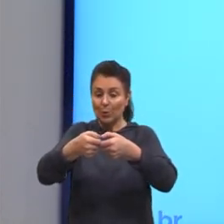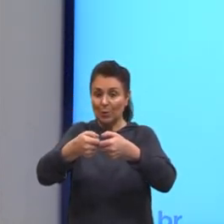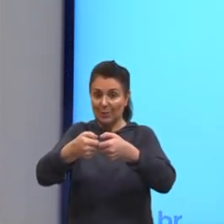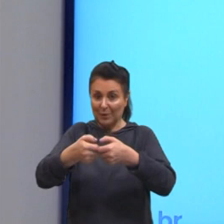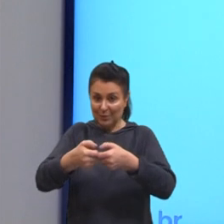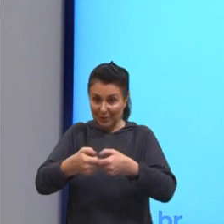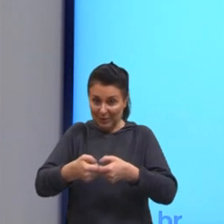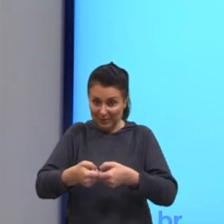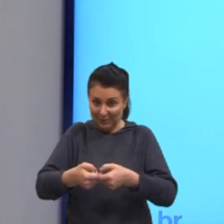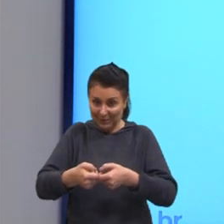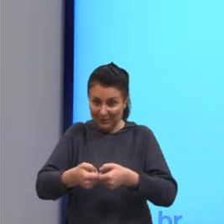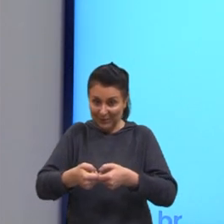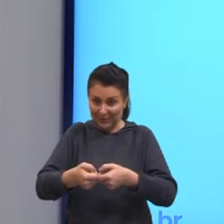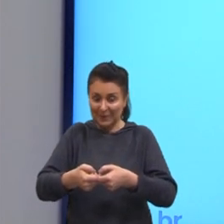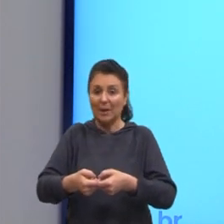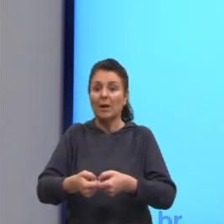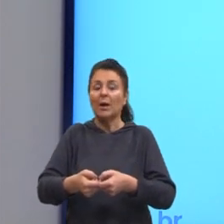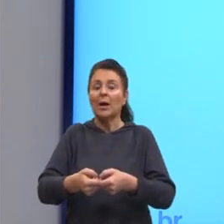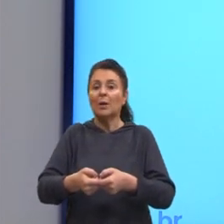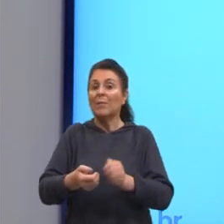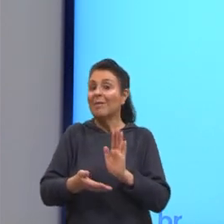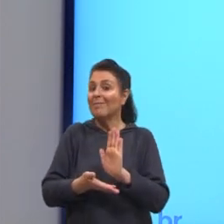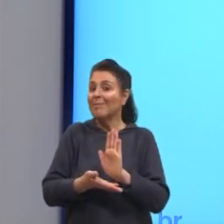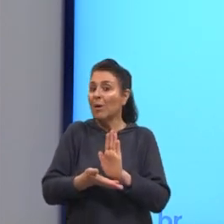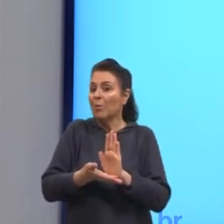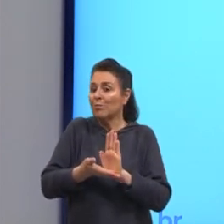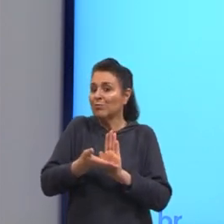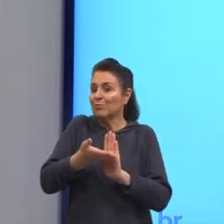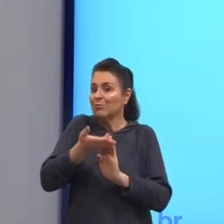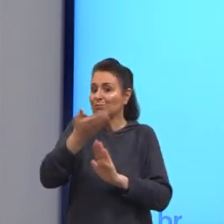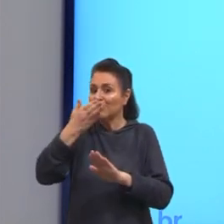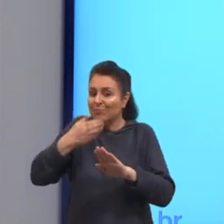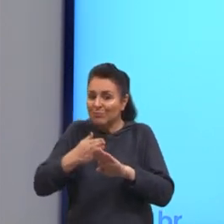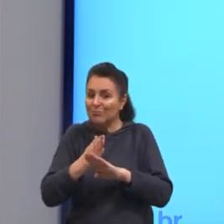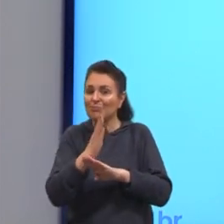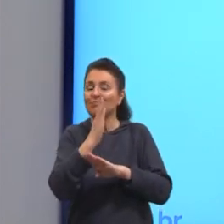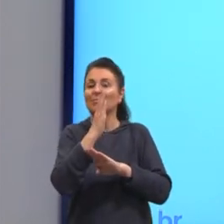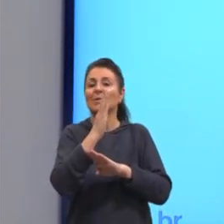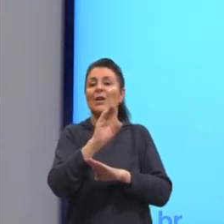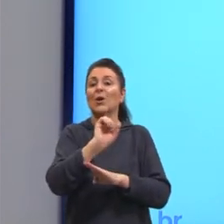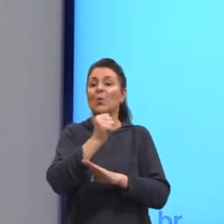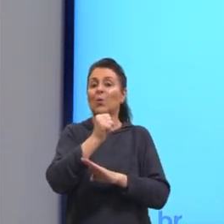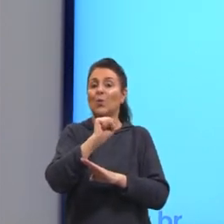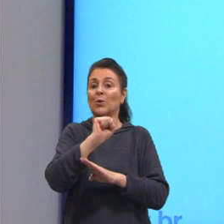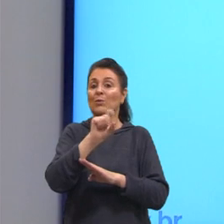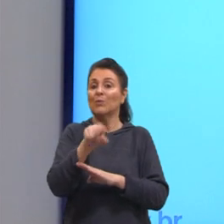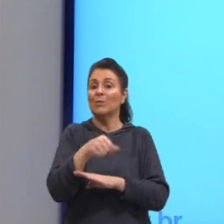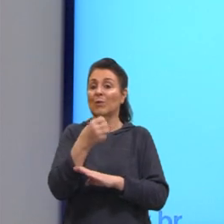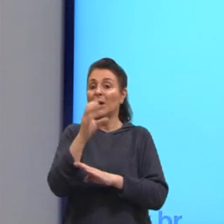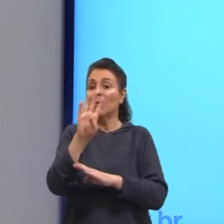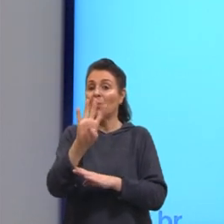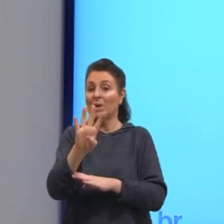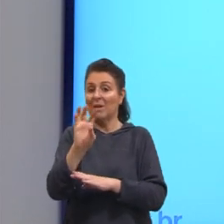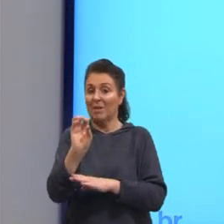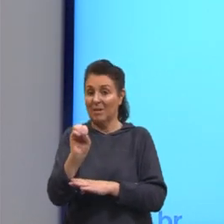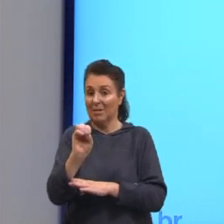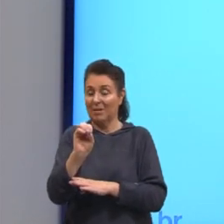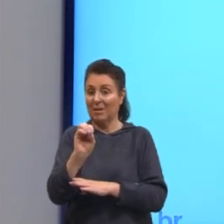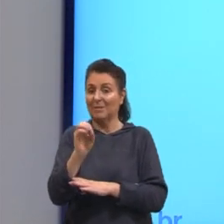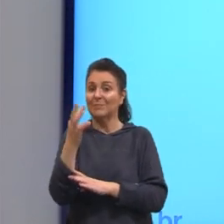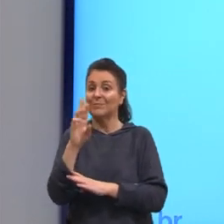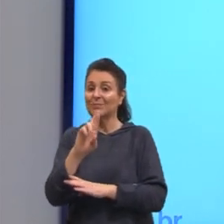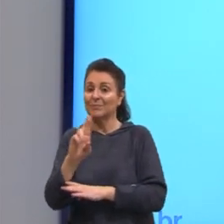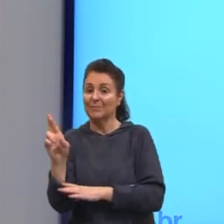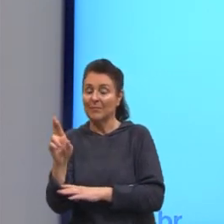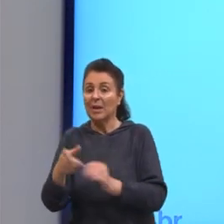certo? Para que não ultrapassasse aquele gasto inicial de R$ 8,40. Antes, nós tínhamos que